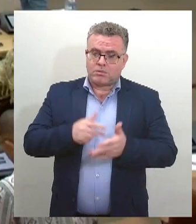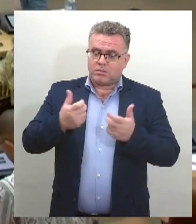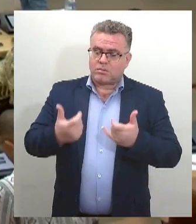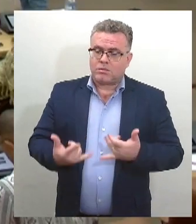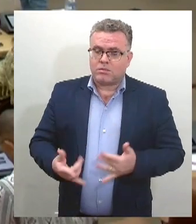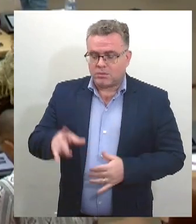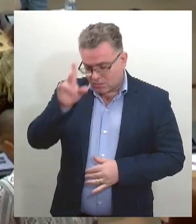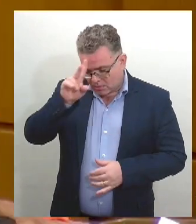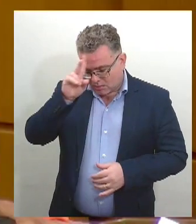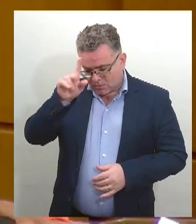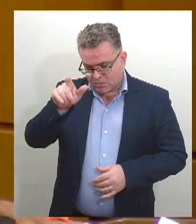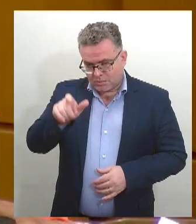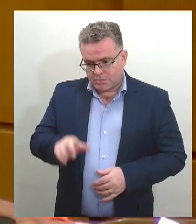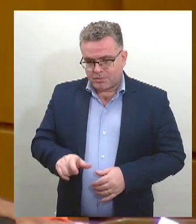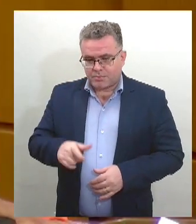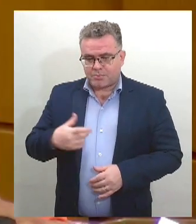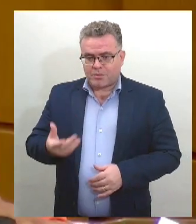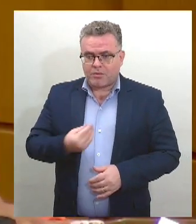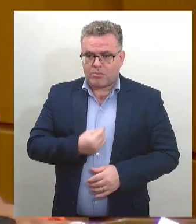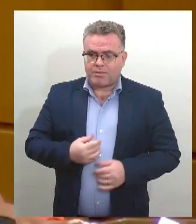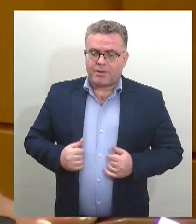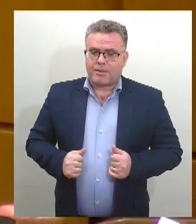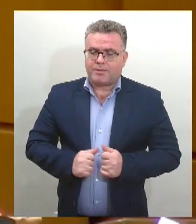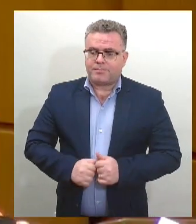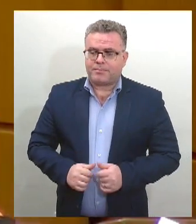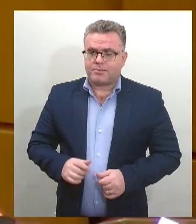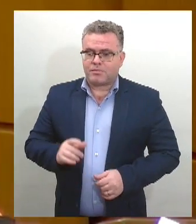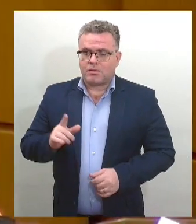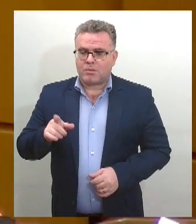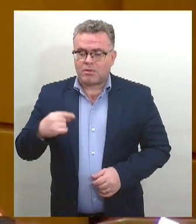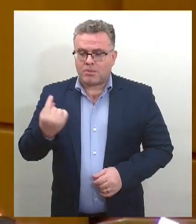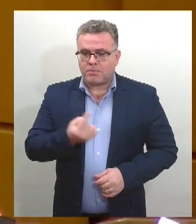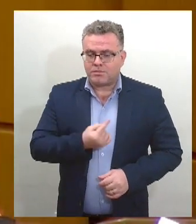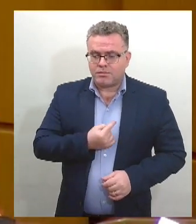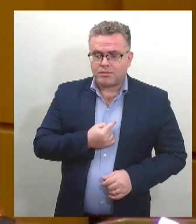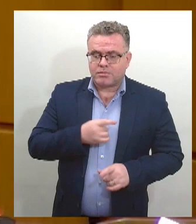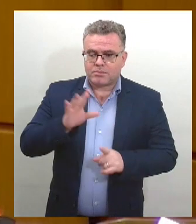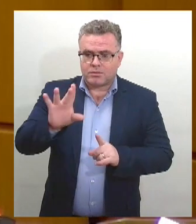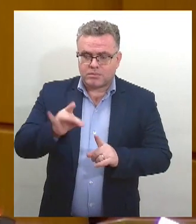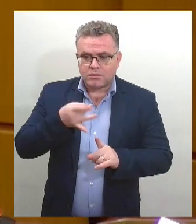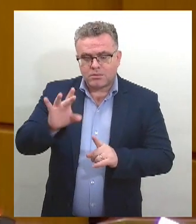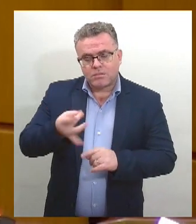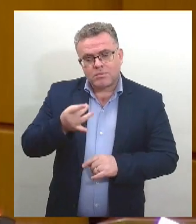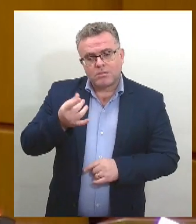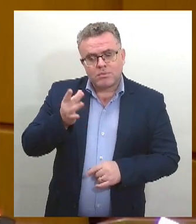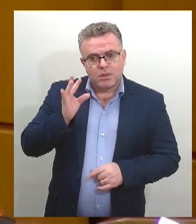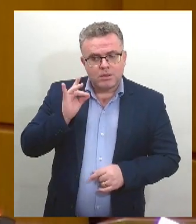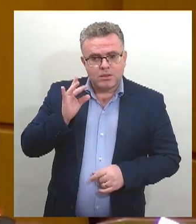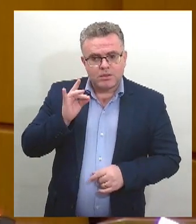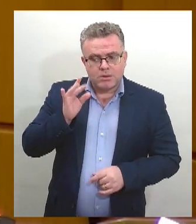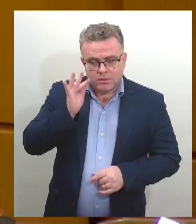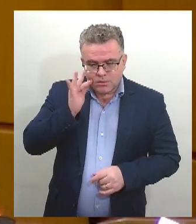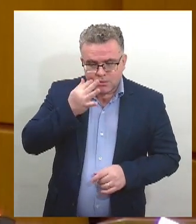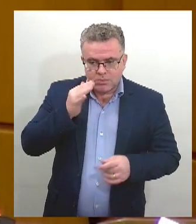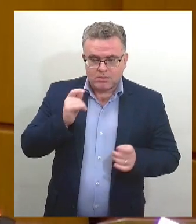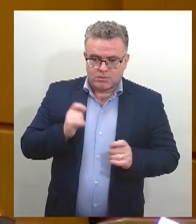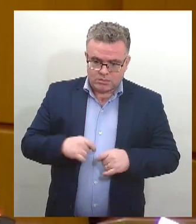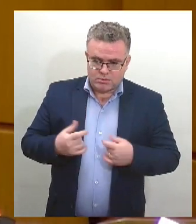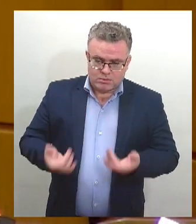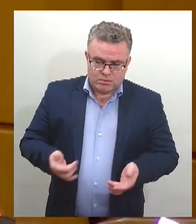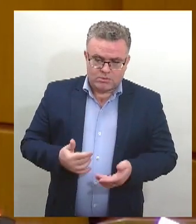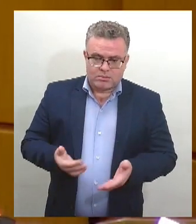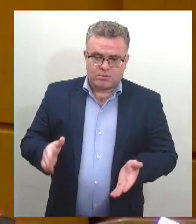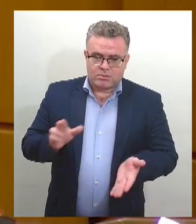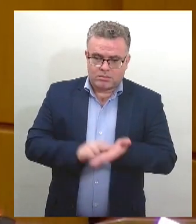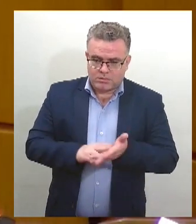trajetória de vida. Para nós, Catadoras de Mangaba, esse 20 de novembro, ele vem para reafirmar a